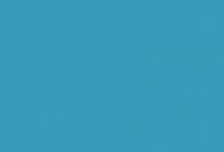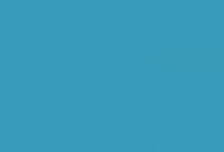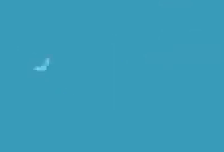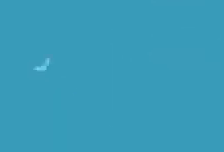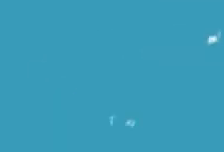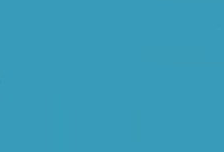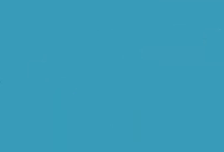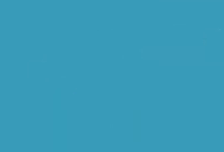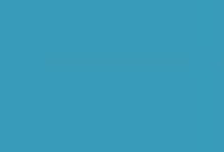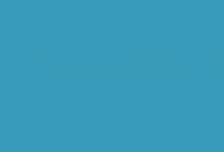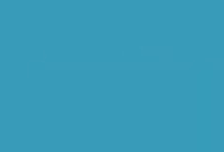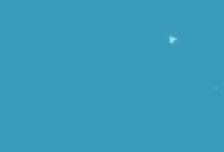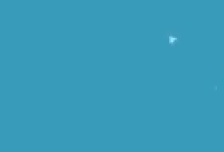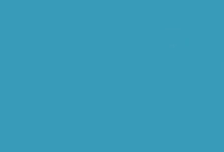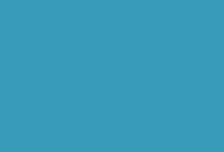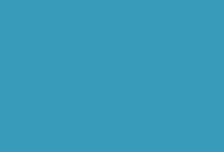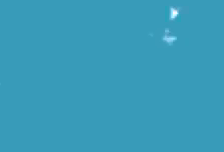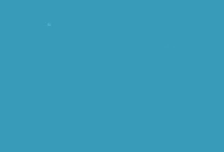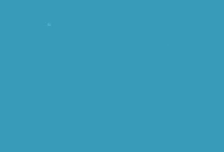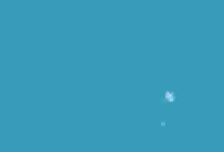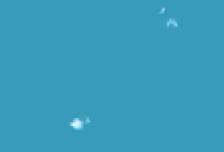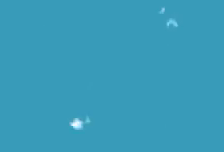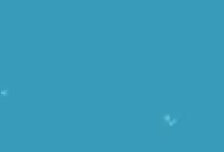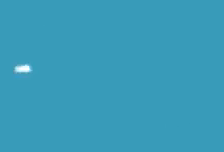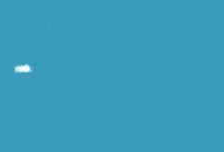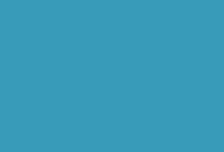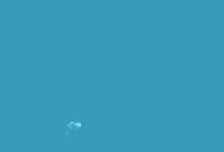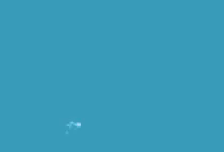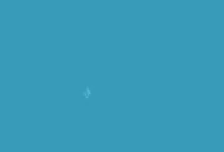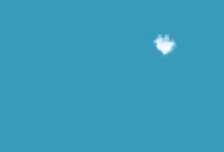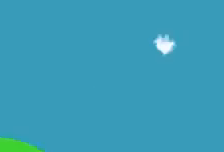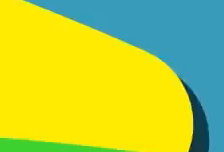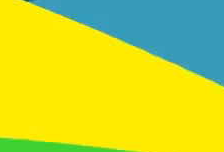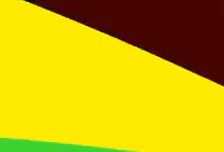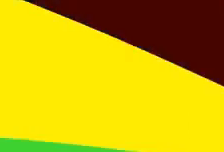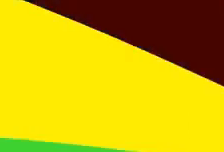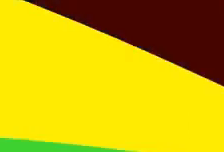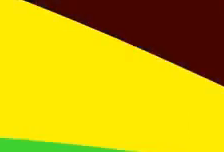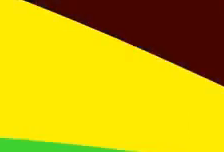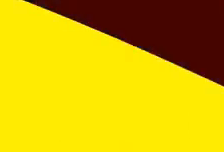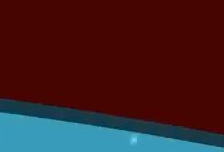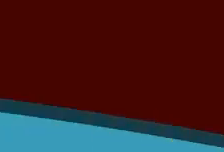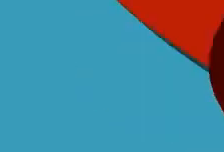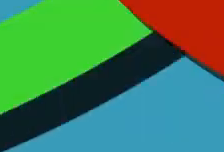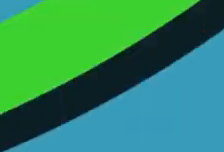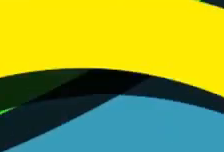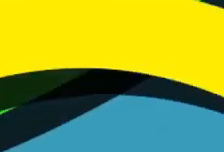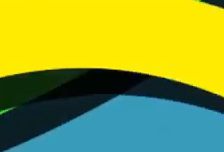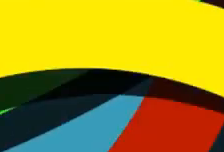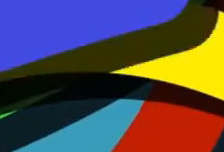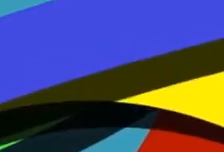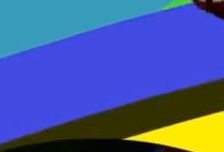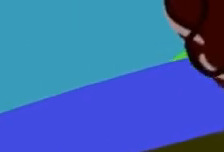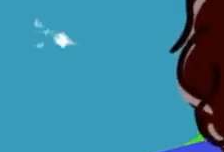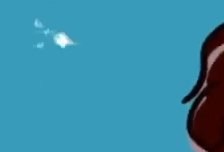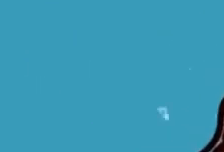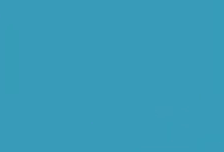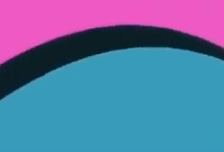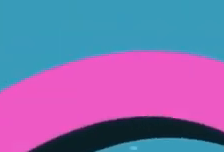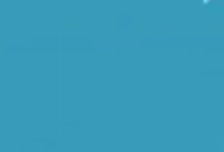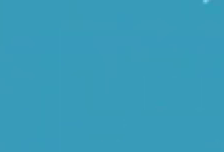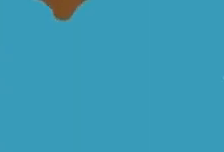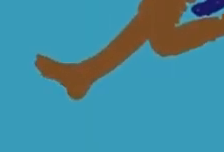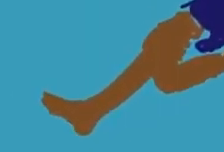um-mail